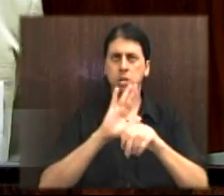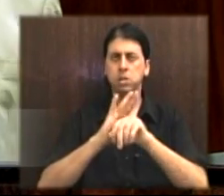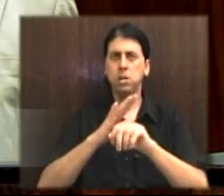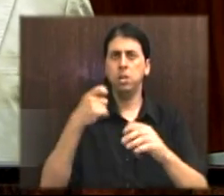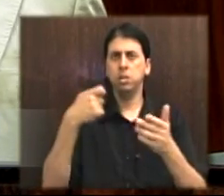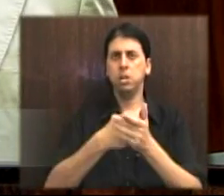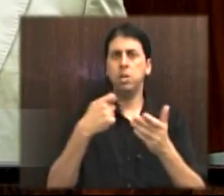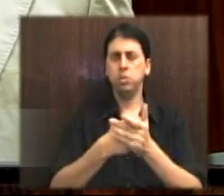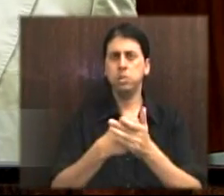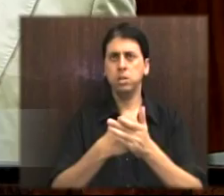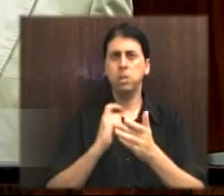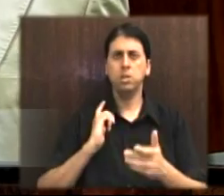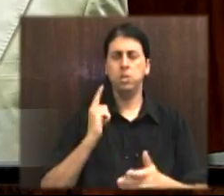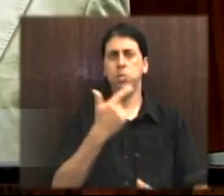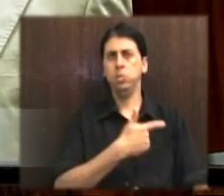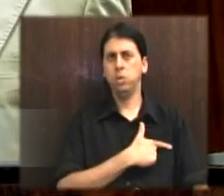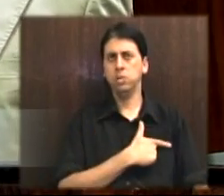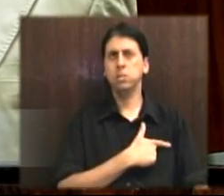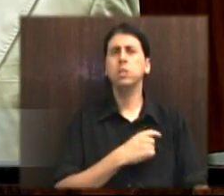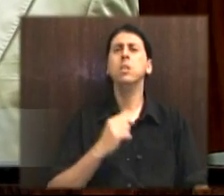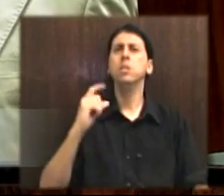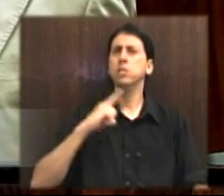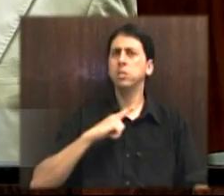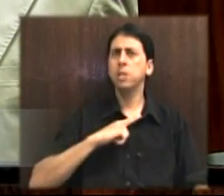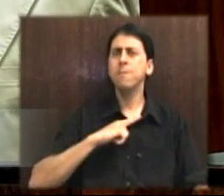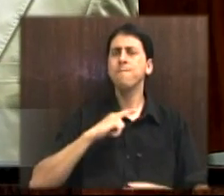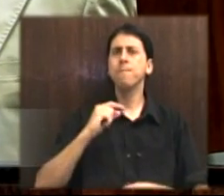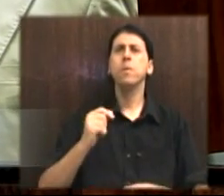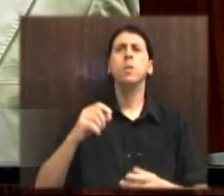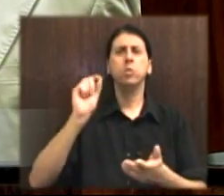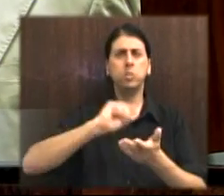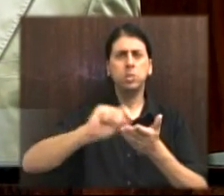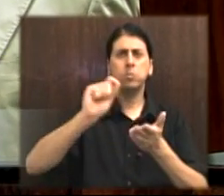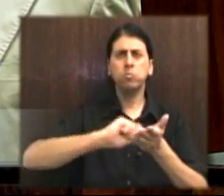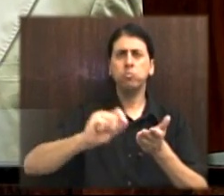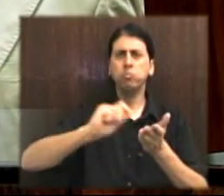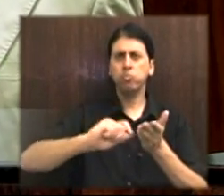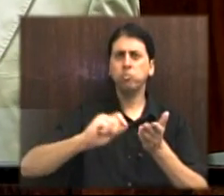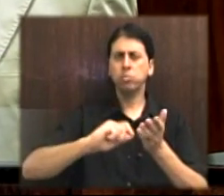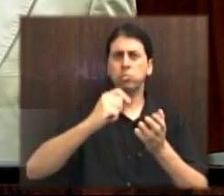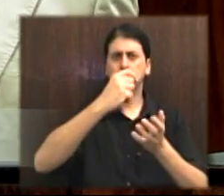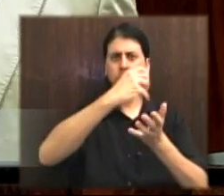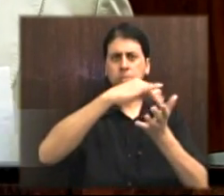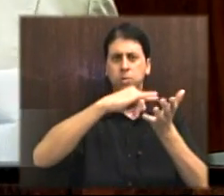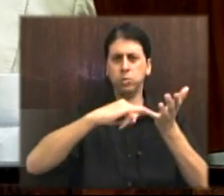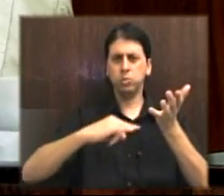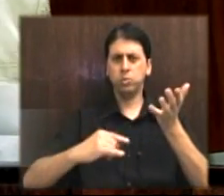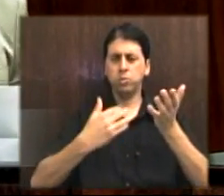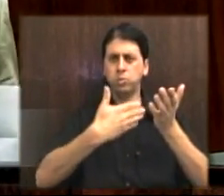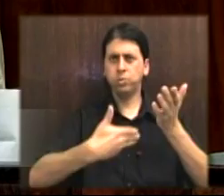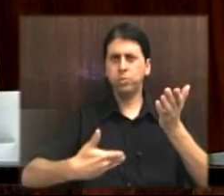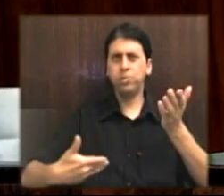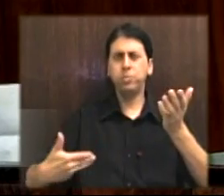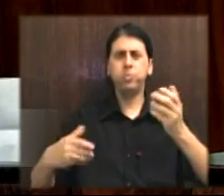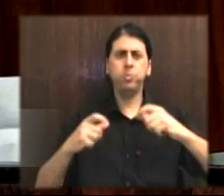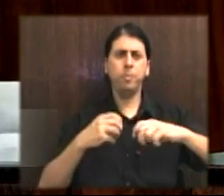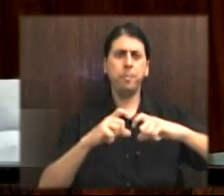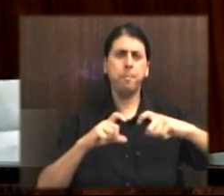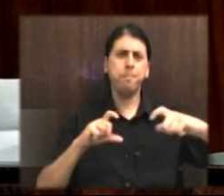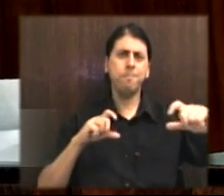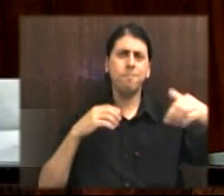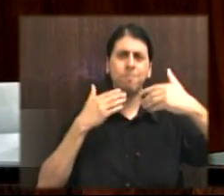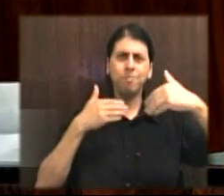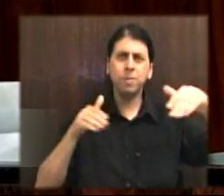para que nós recolhamos o máximo de assinaturas dos gaúchos e das gaúchas para